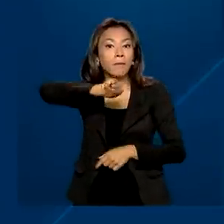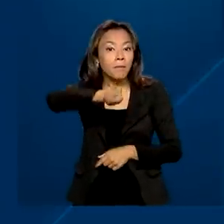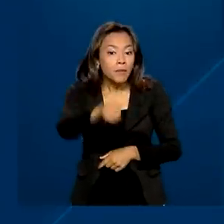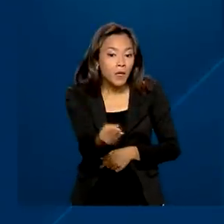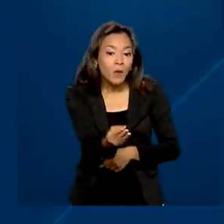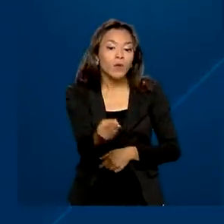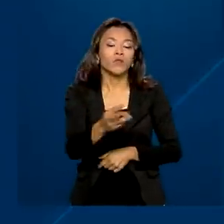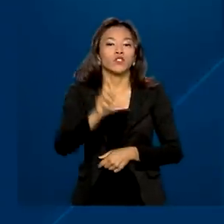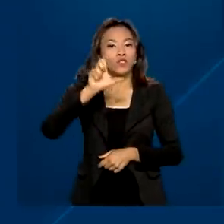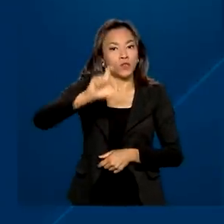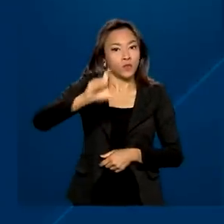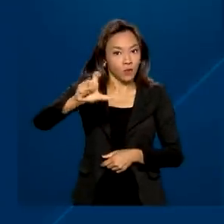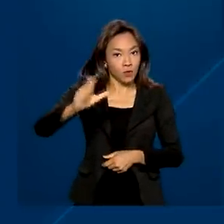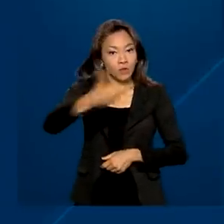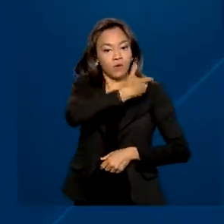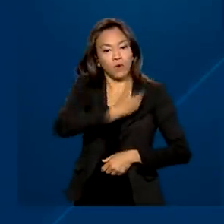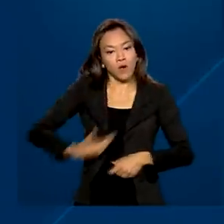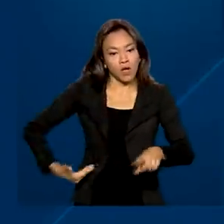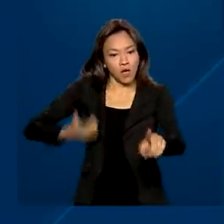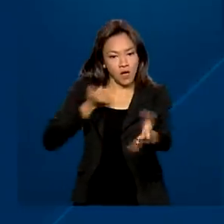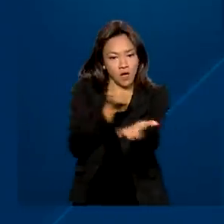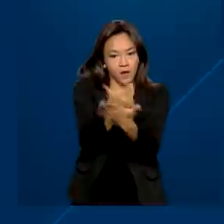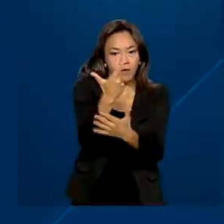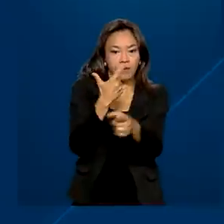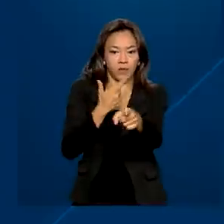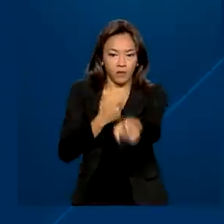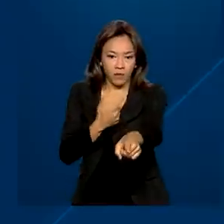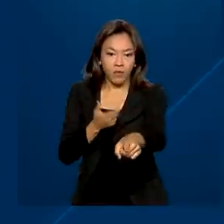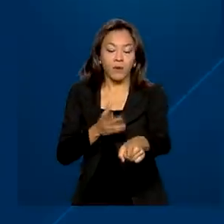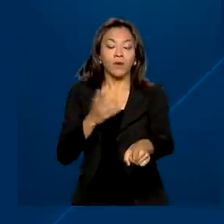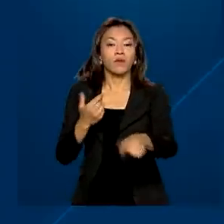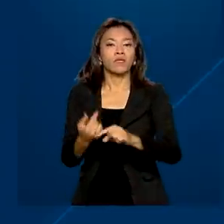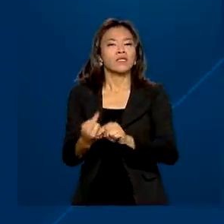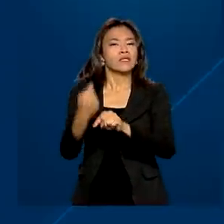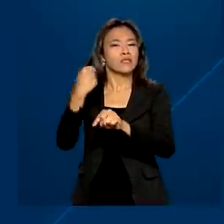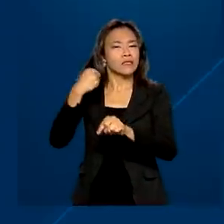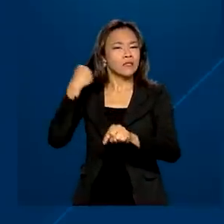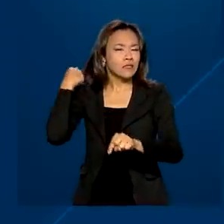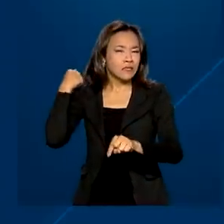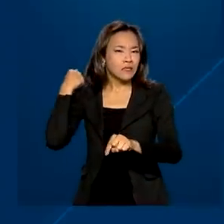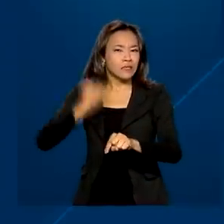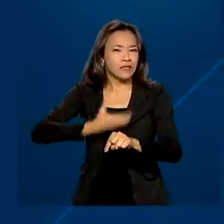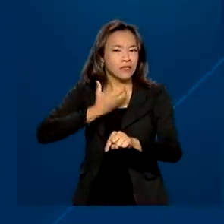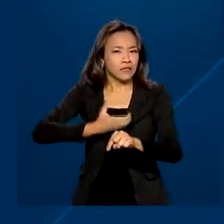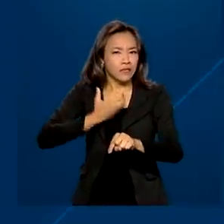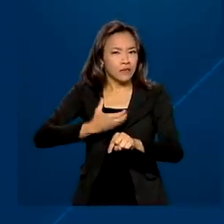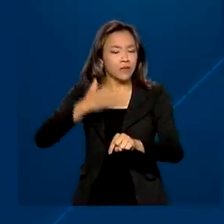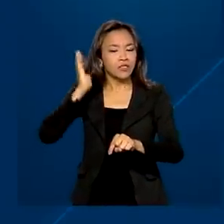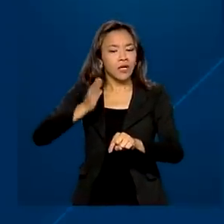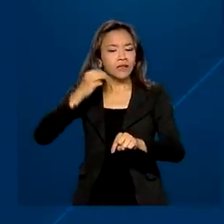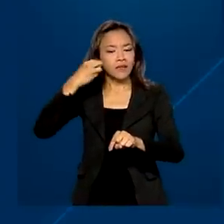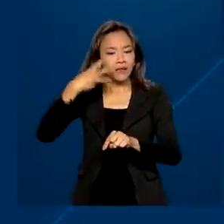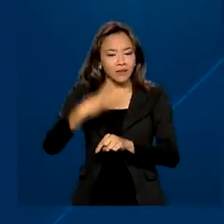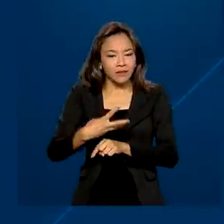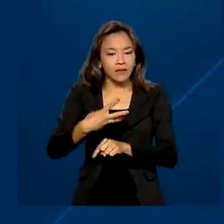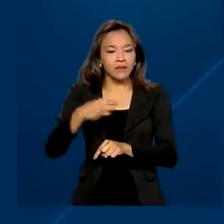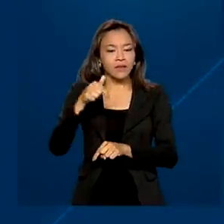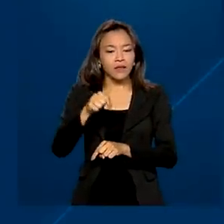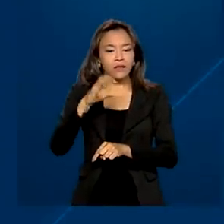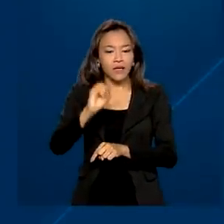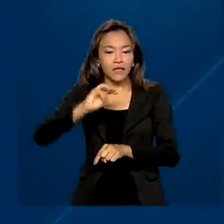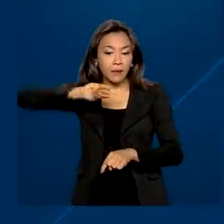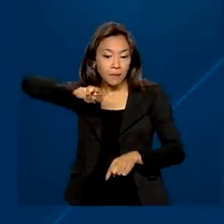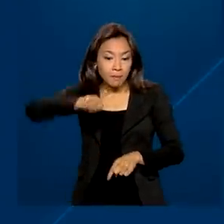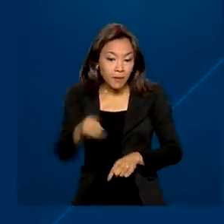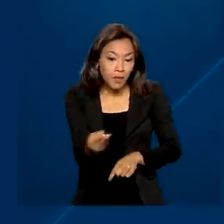imunizantes contra a Covid-19. Até o começo de dezembro, mais de 370 milhões